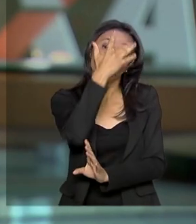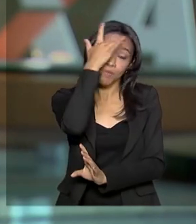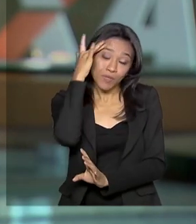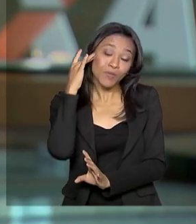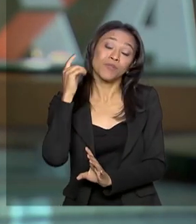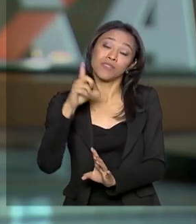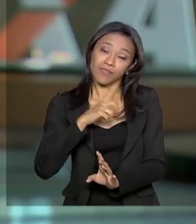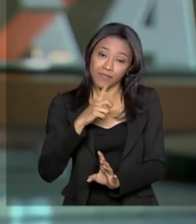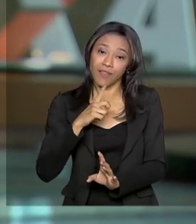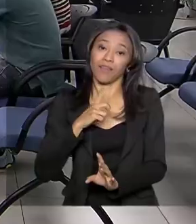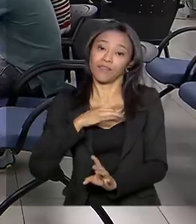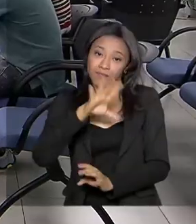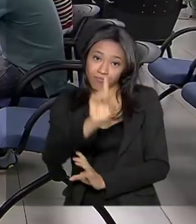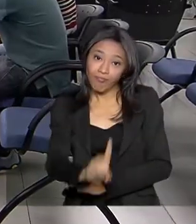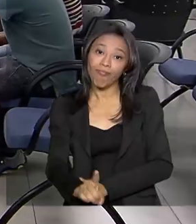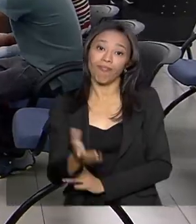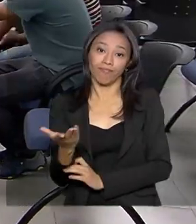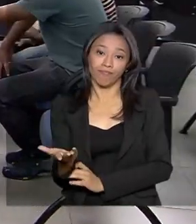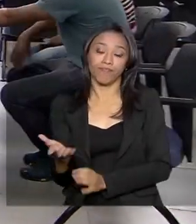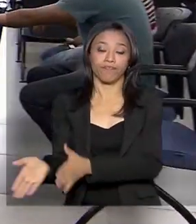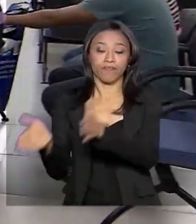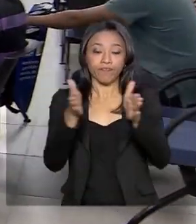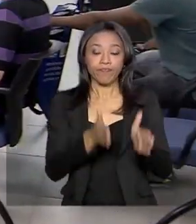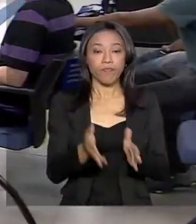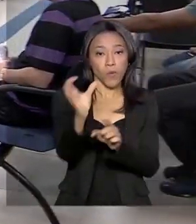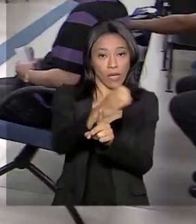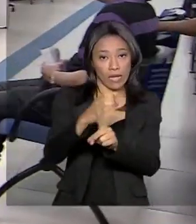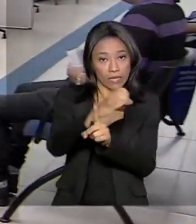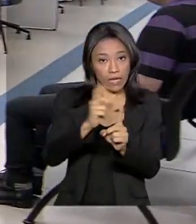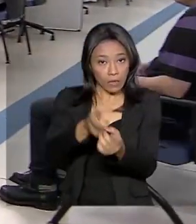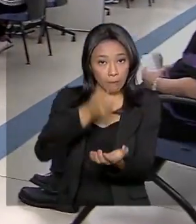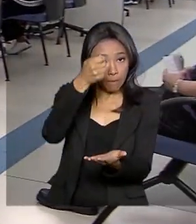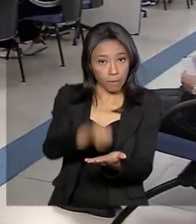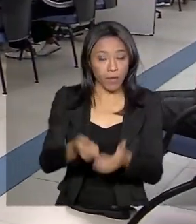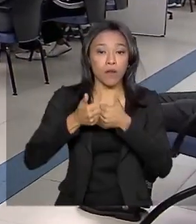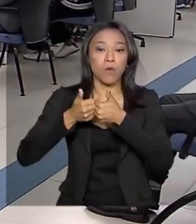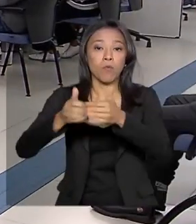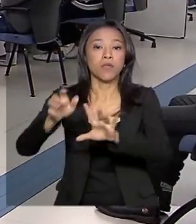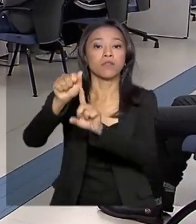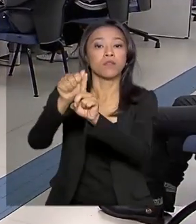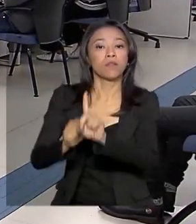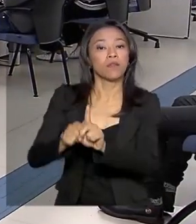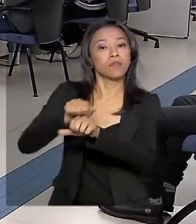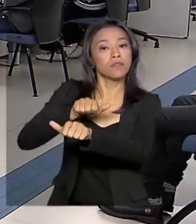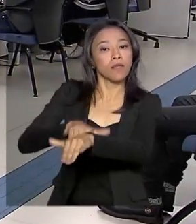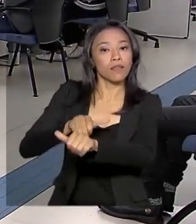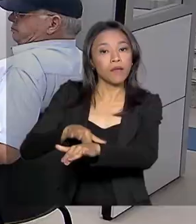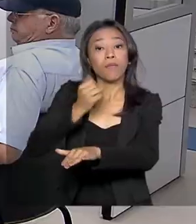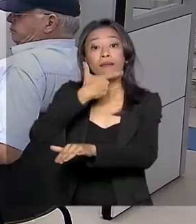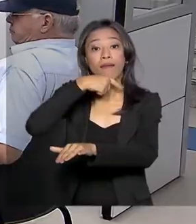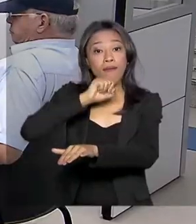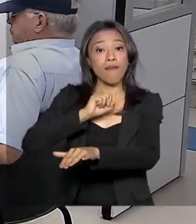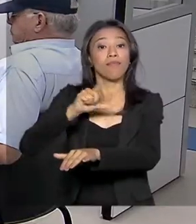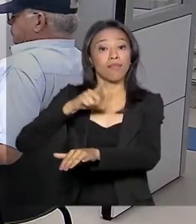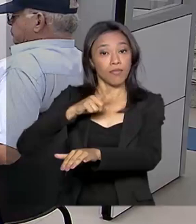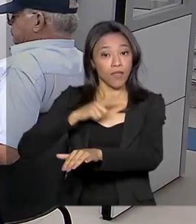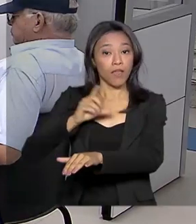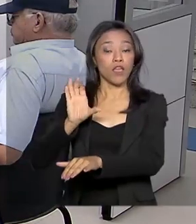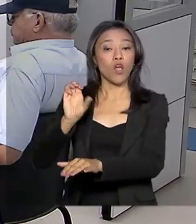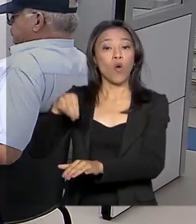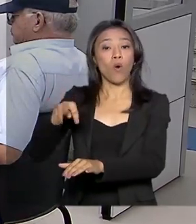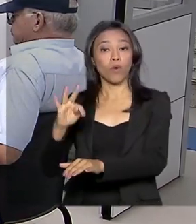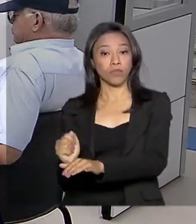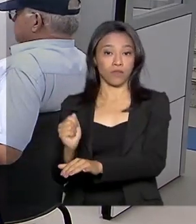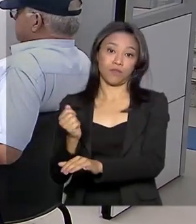nesta possibilidade. O calendário de pagamento começa em setembro para clientes da Caixa e em outubro